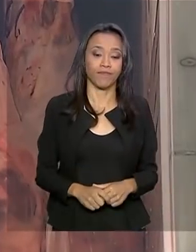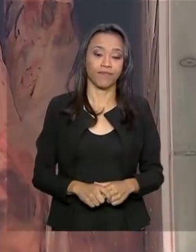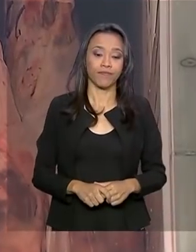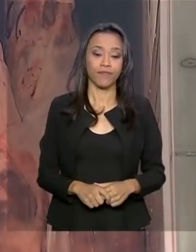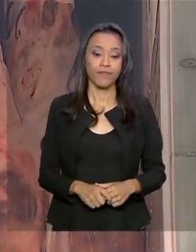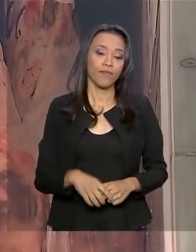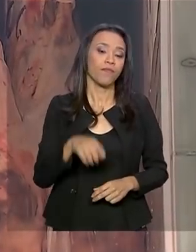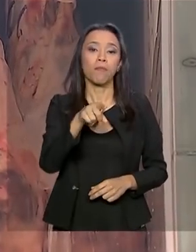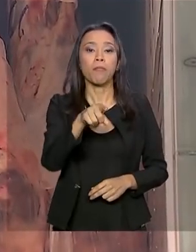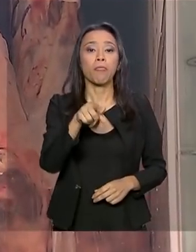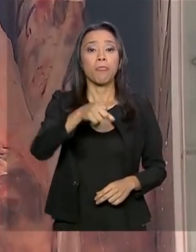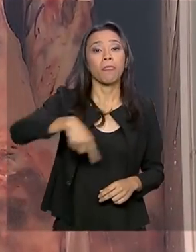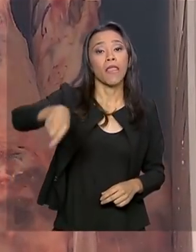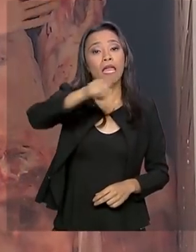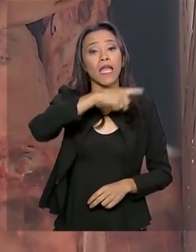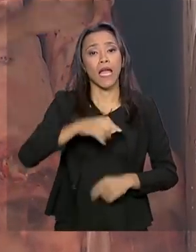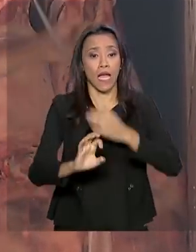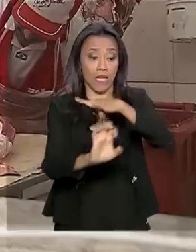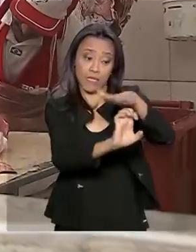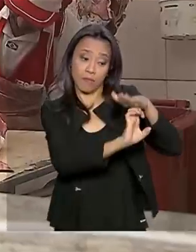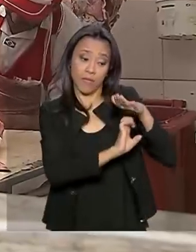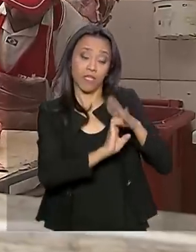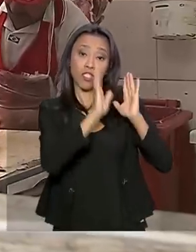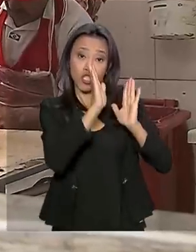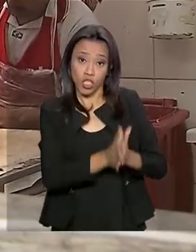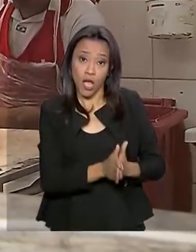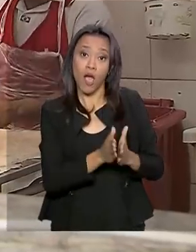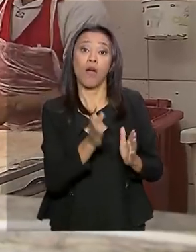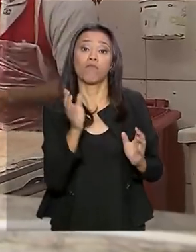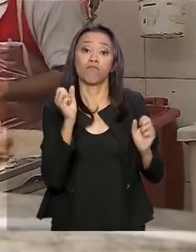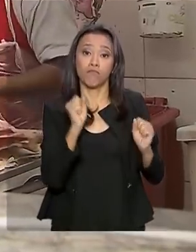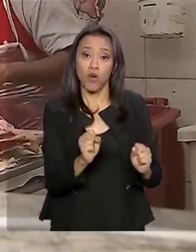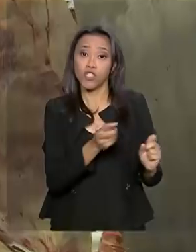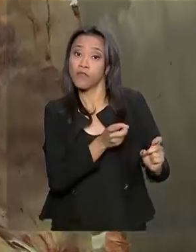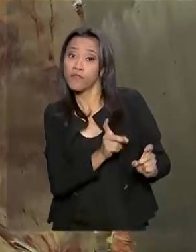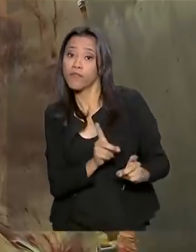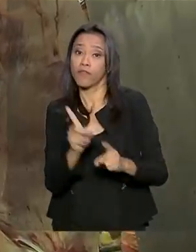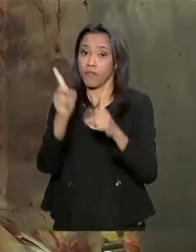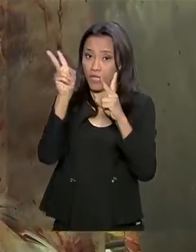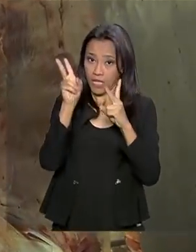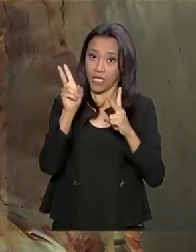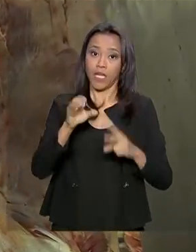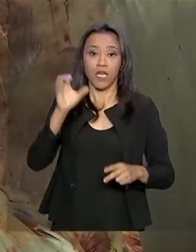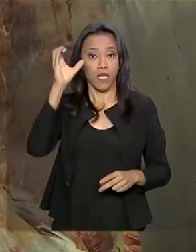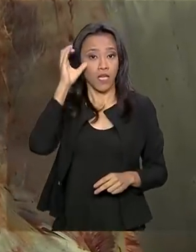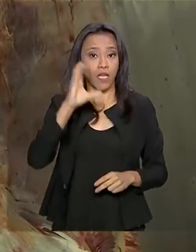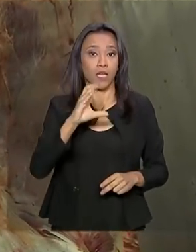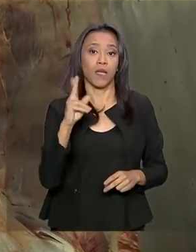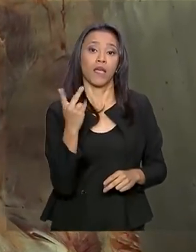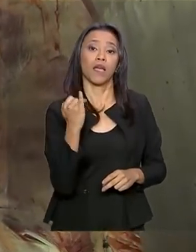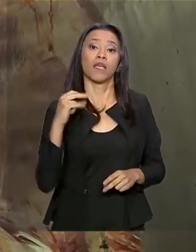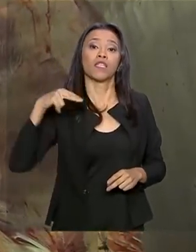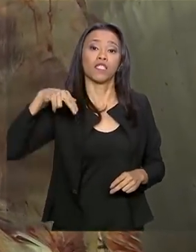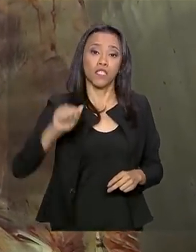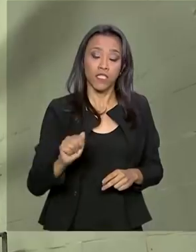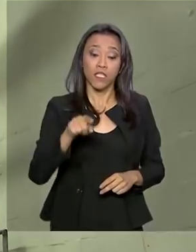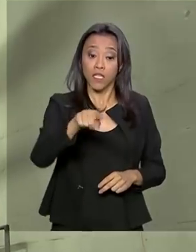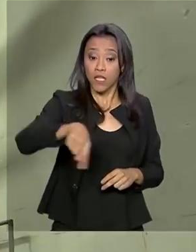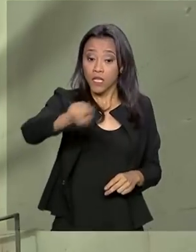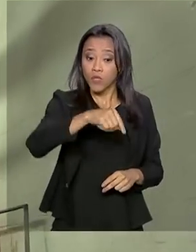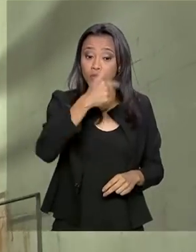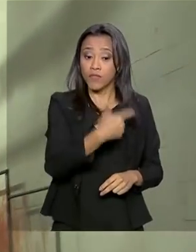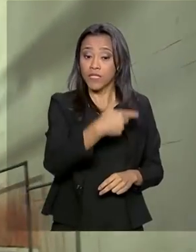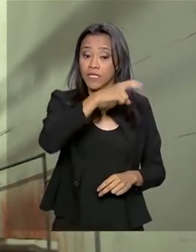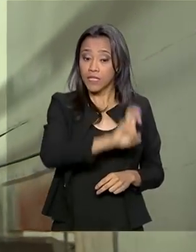As empresas já podem exportar imediatamente para a China. Dos 25 frigoríficos, 17